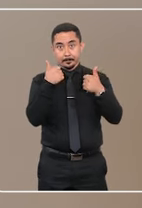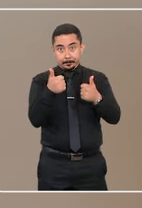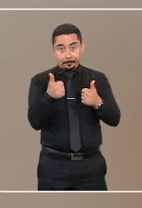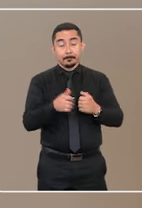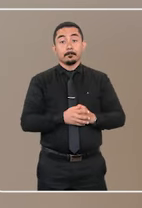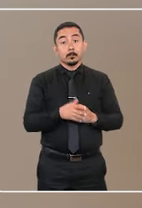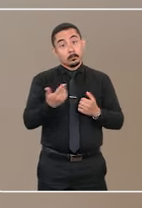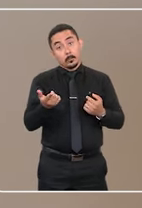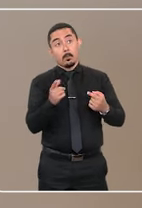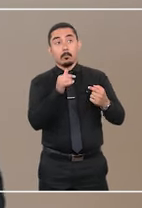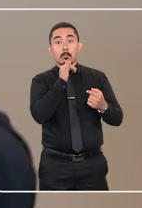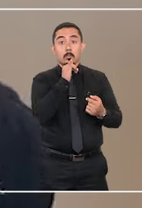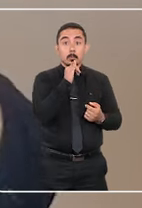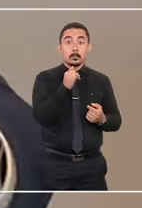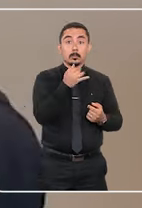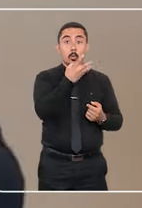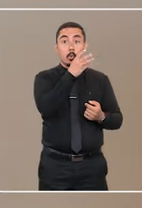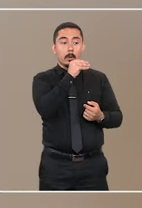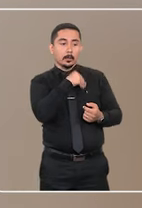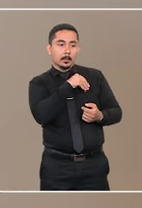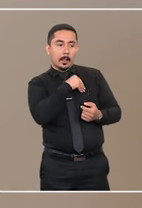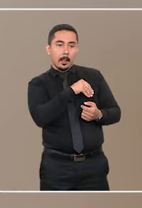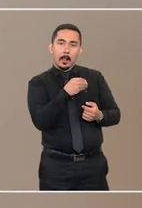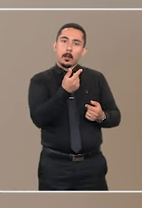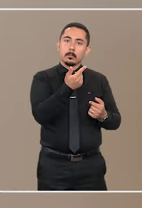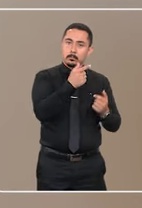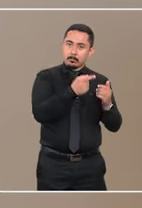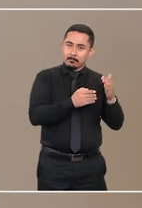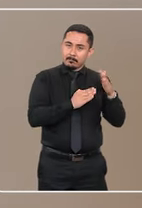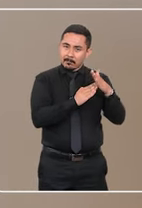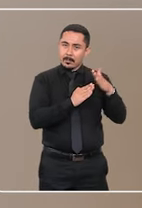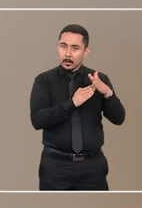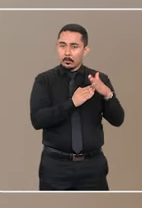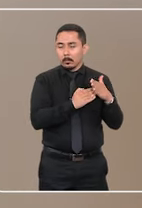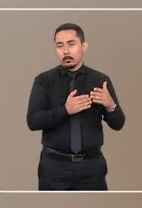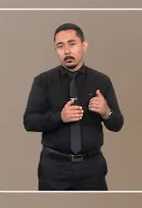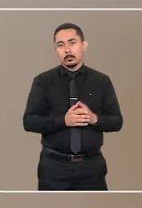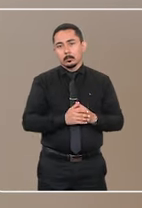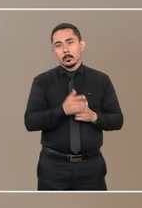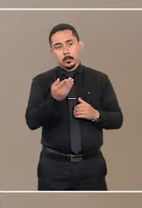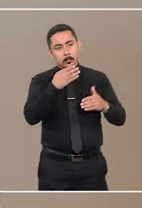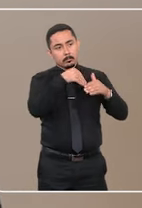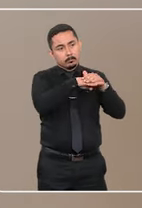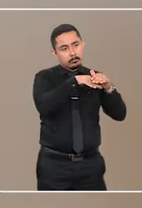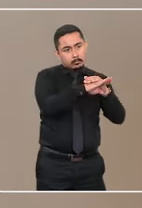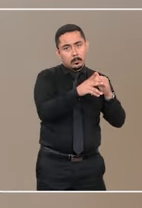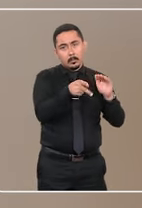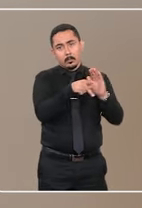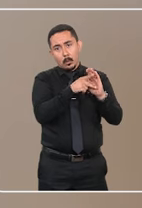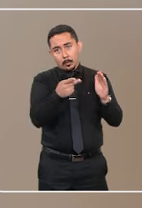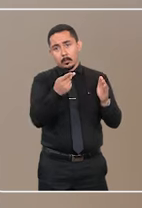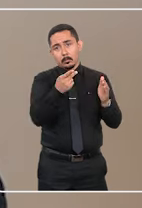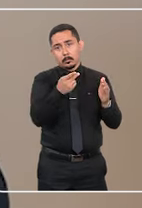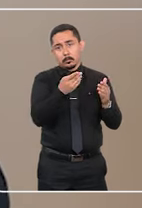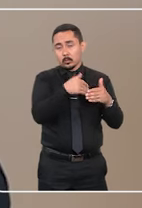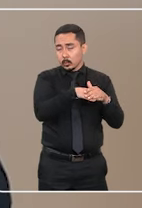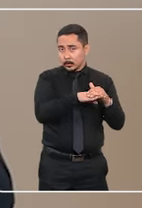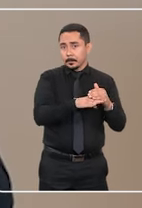empenhoráveis. São esses 40 salários mínimos, o limite de 40 salários mínimos depositado em caderneta de poupança,